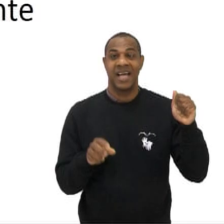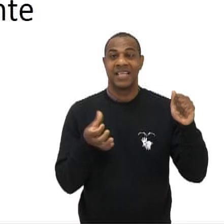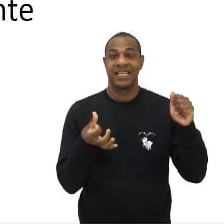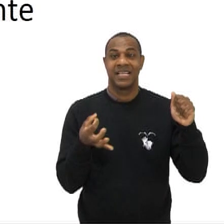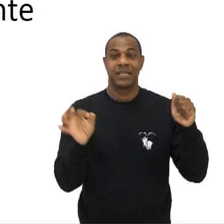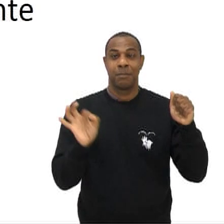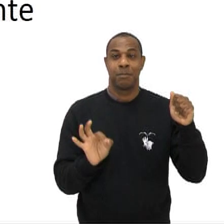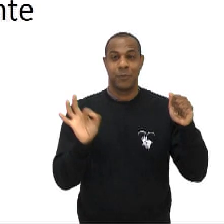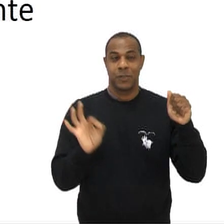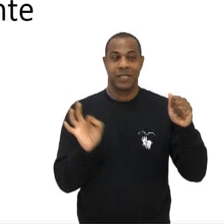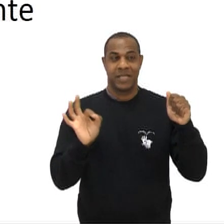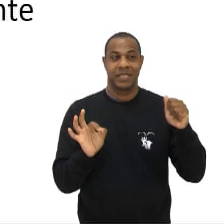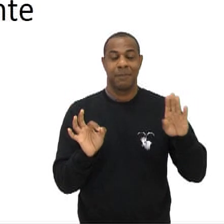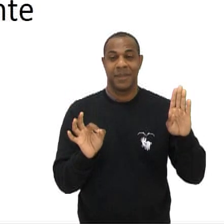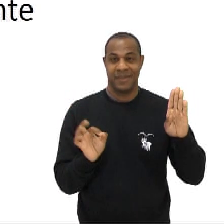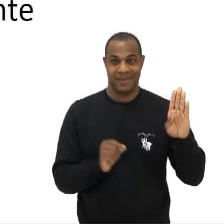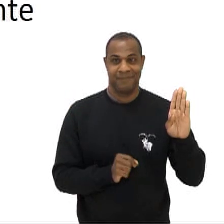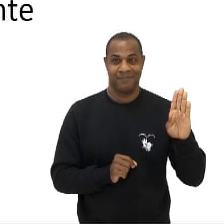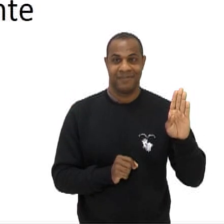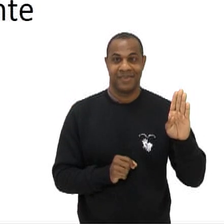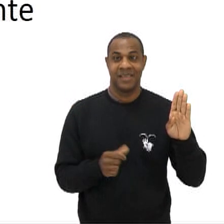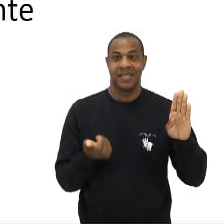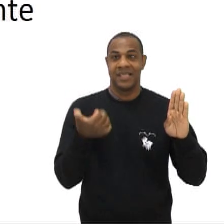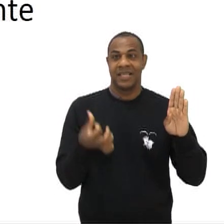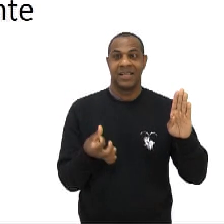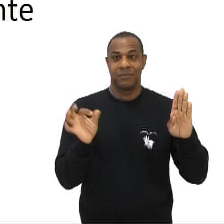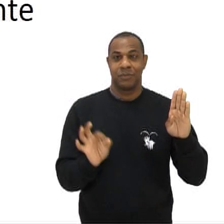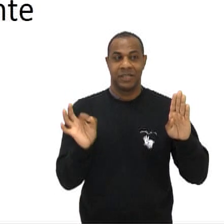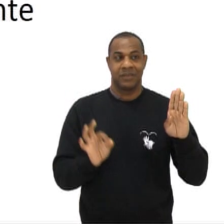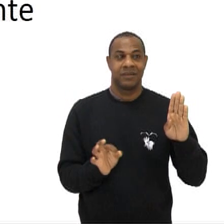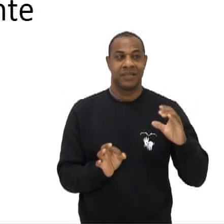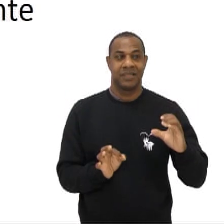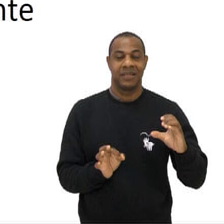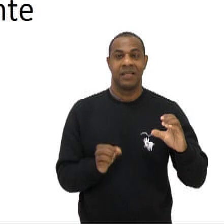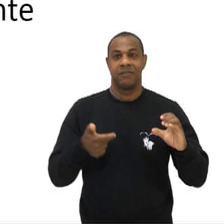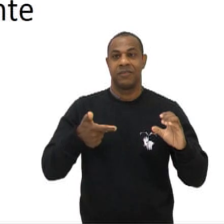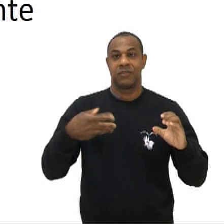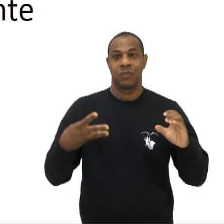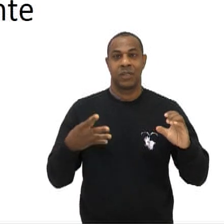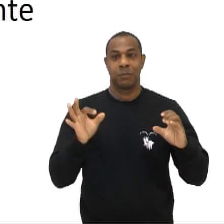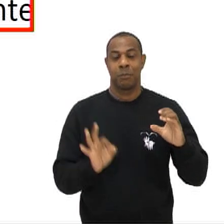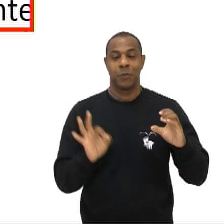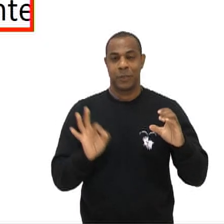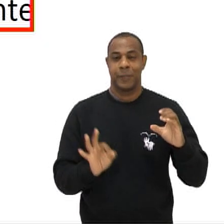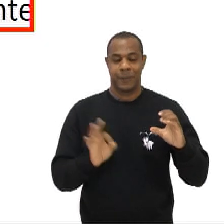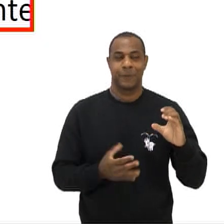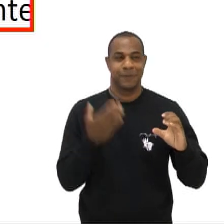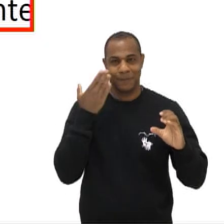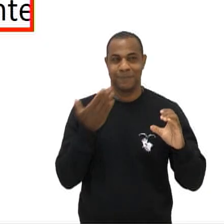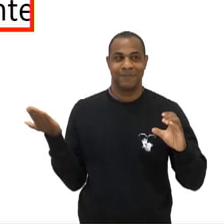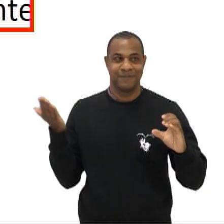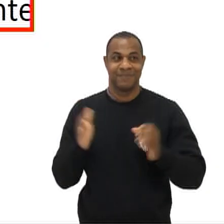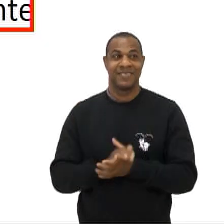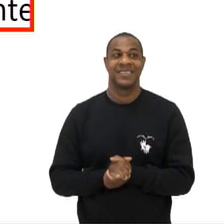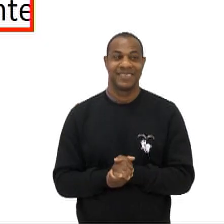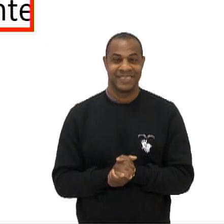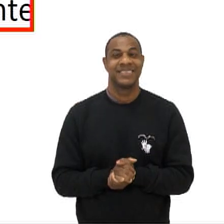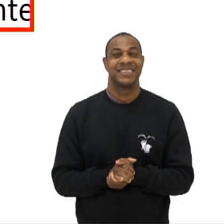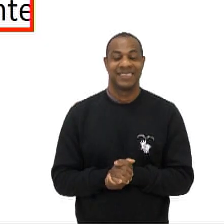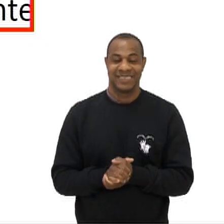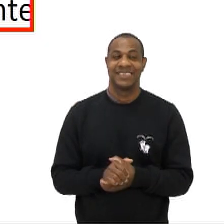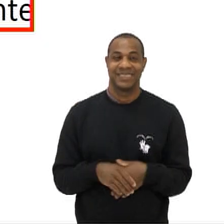% Alternativa B É 16% Alternativa C 24% Acho que eles caíem na pegadinha